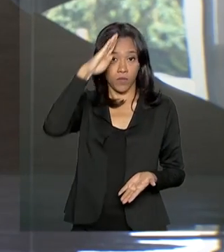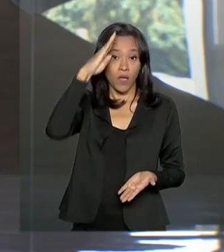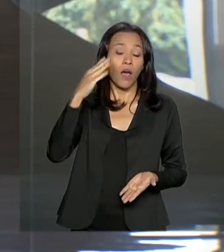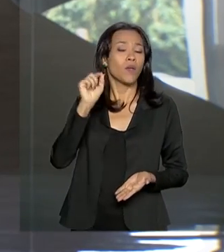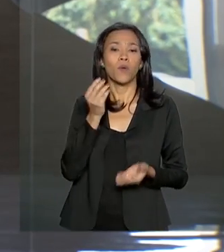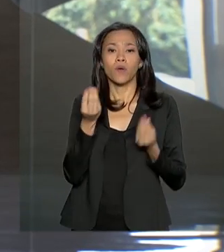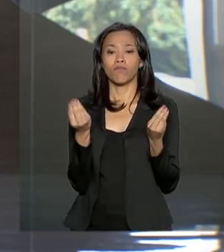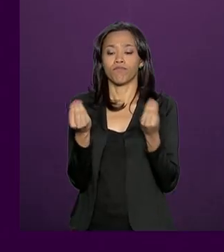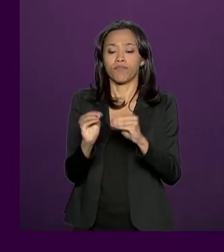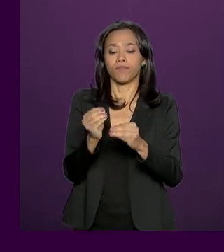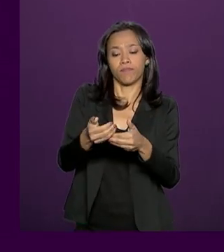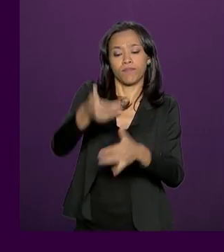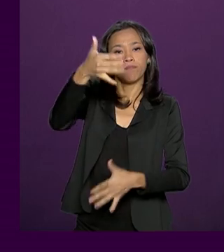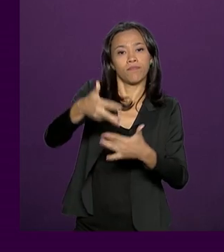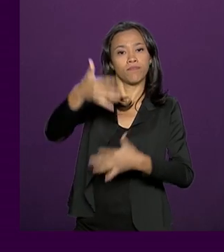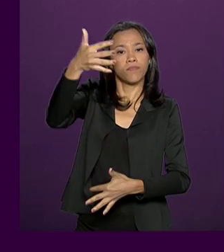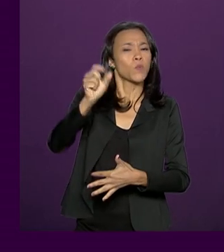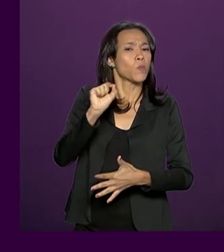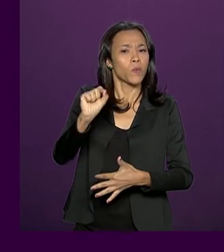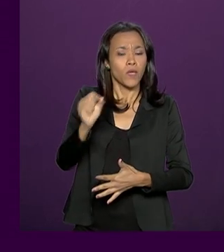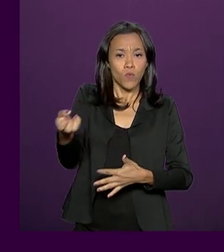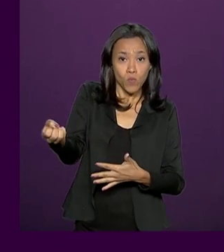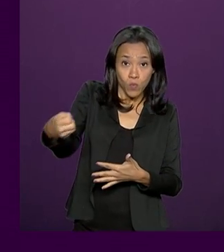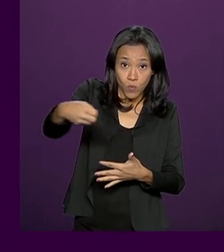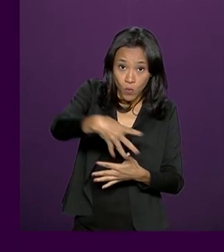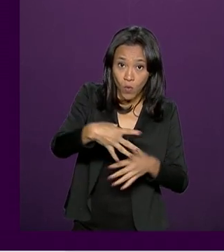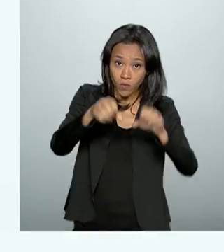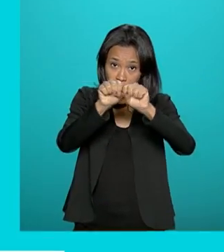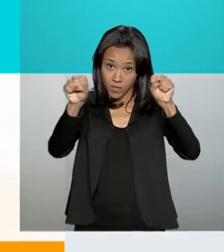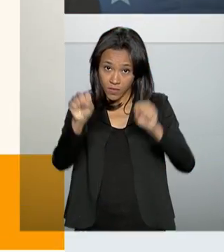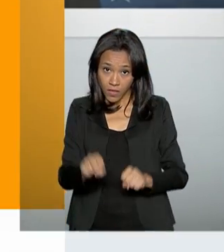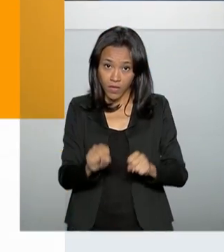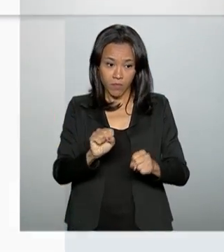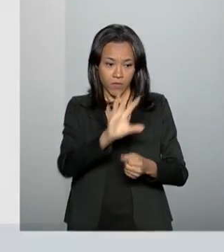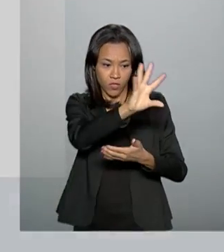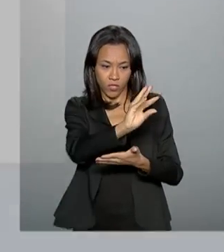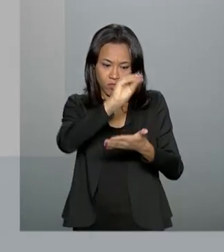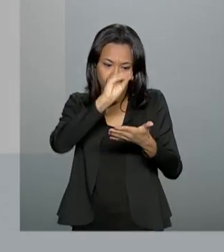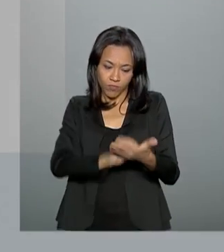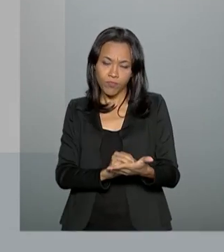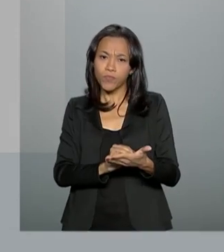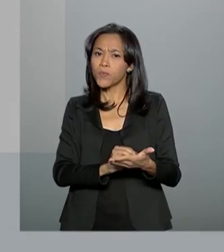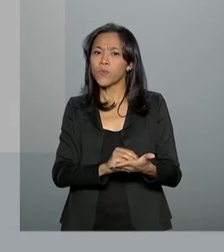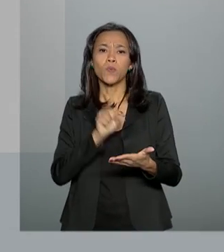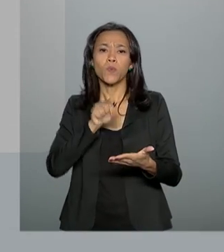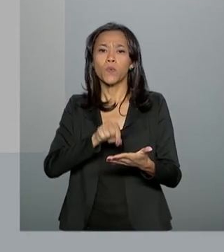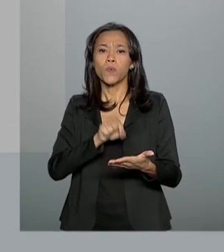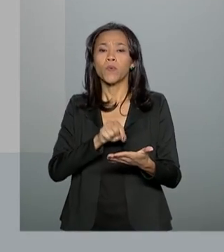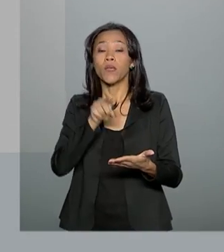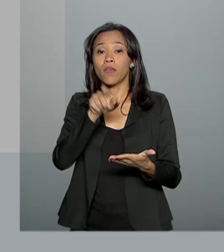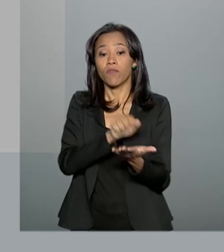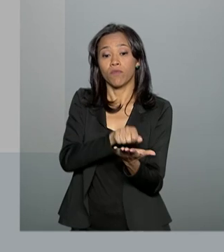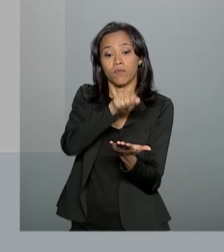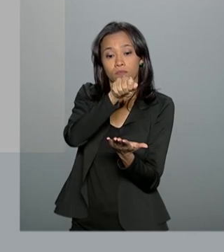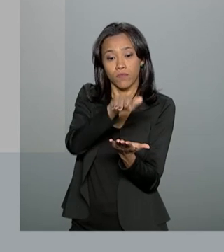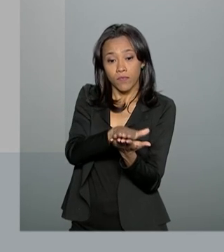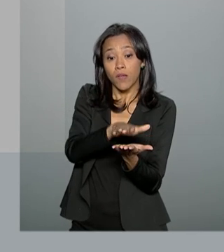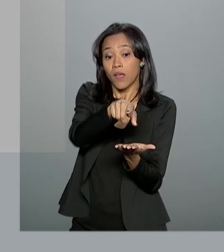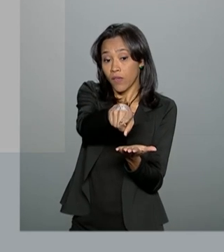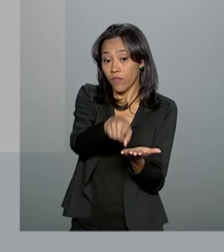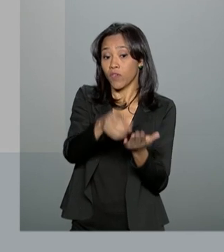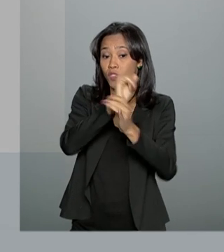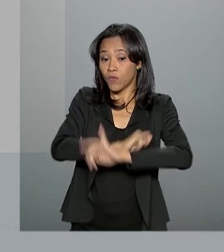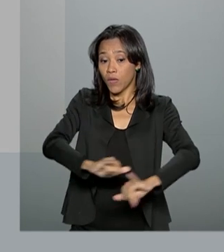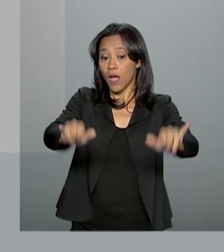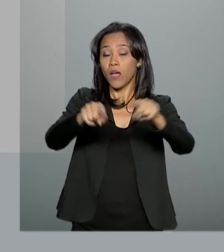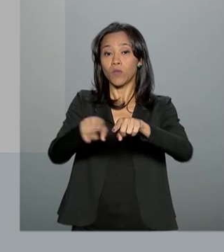rede social o novo sistema de registro de cultivares, que foi divulgado pelo Ministério da Agricultura.